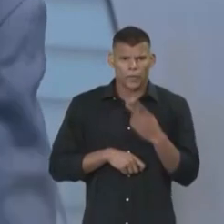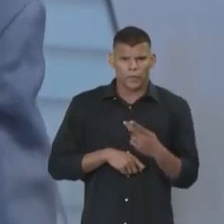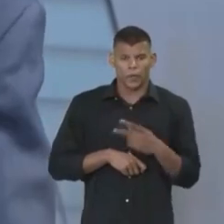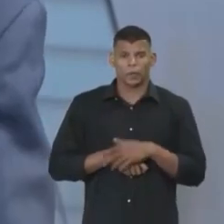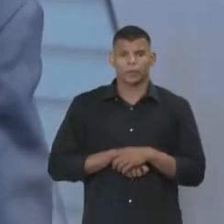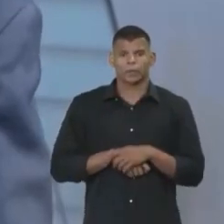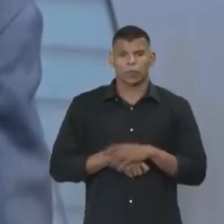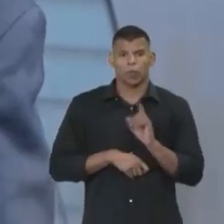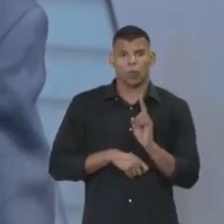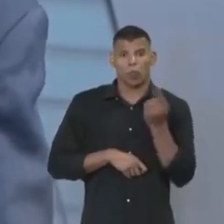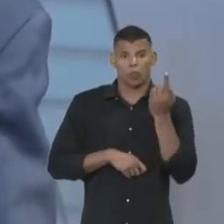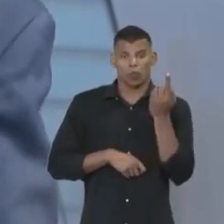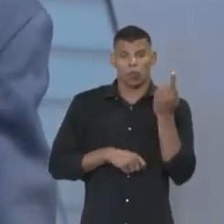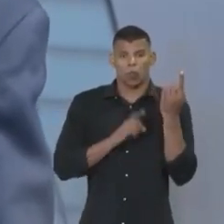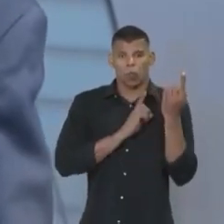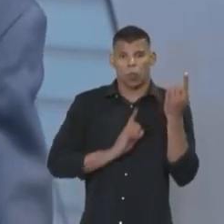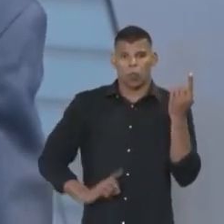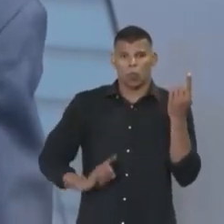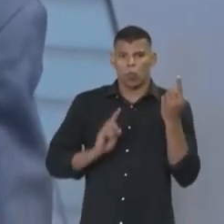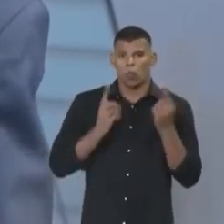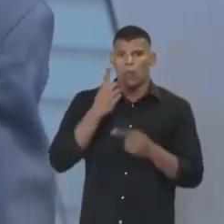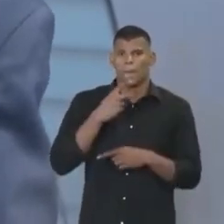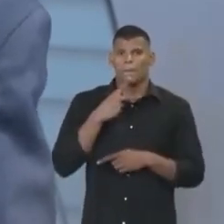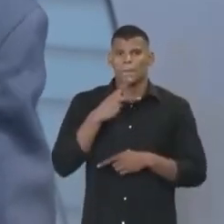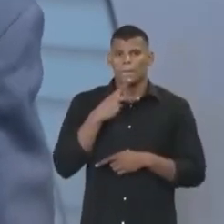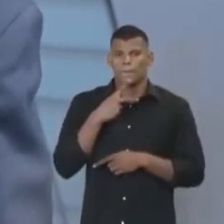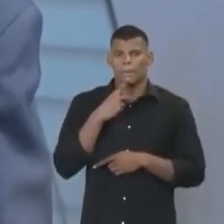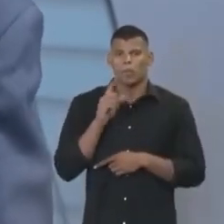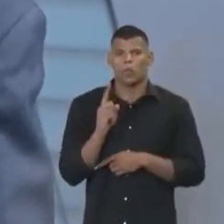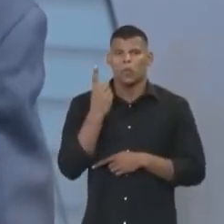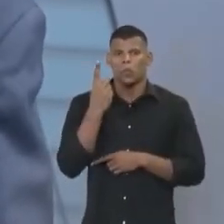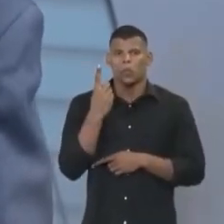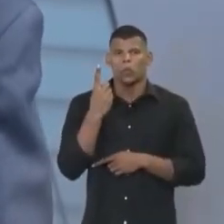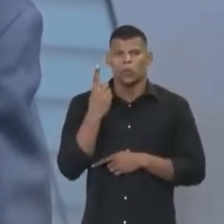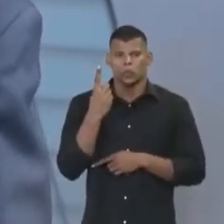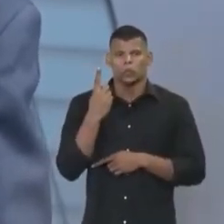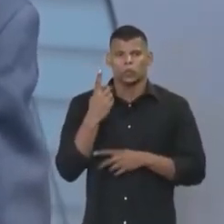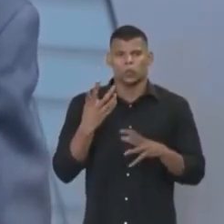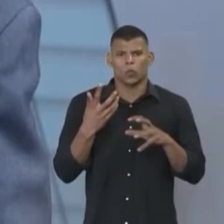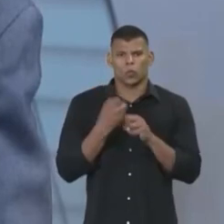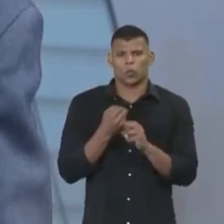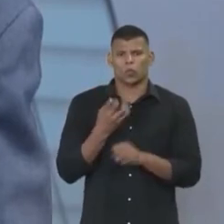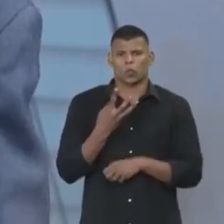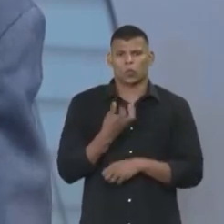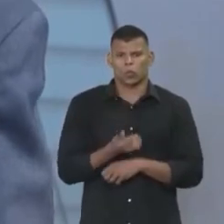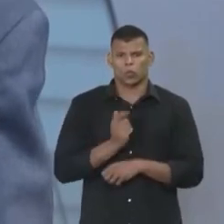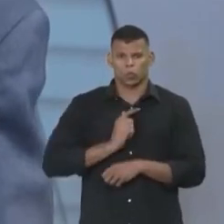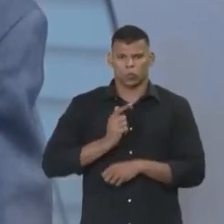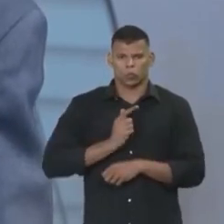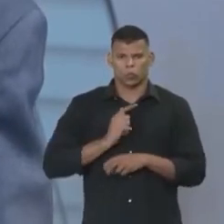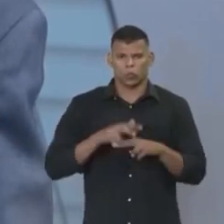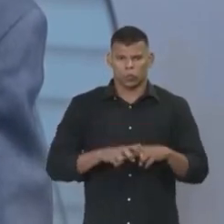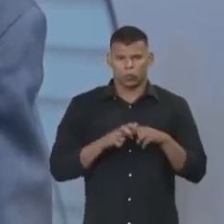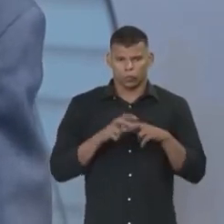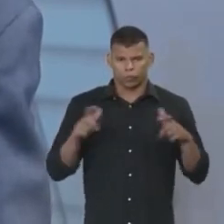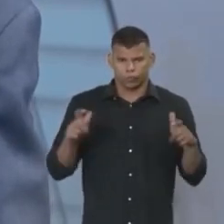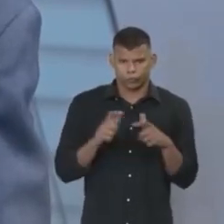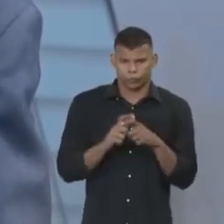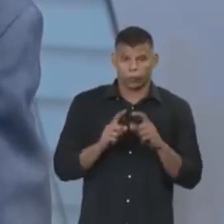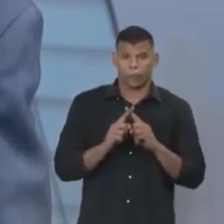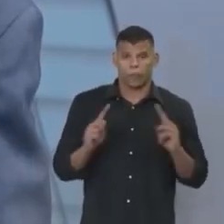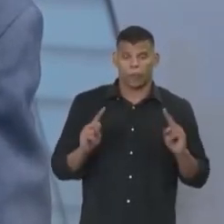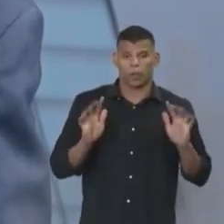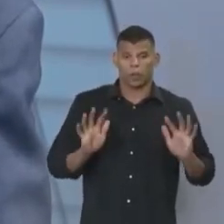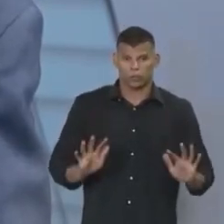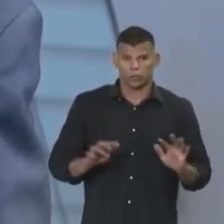é um deputado de um partido que tem um deputado em 46. Portanto, minoria total, mas